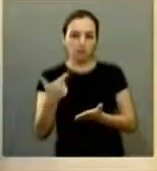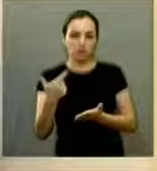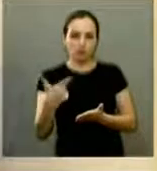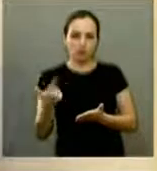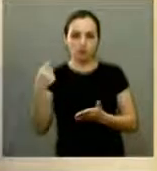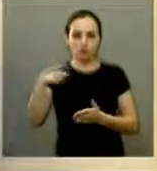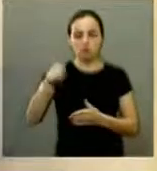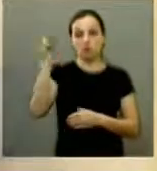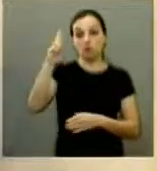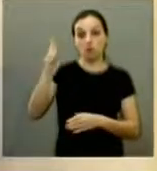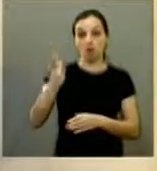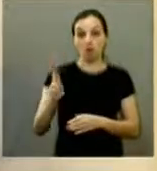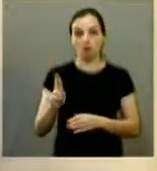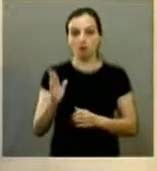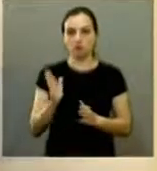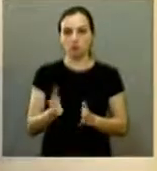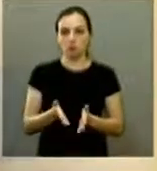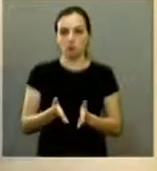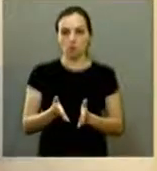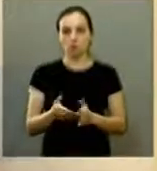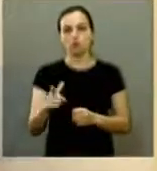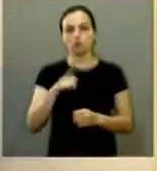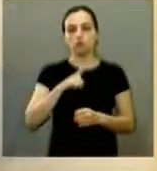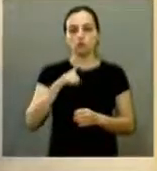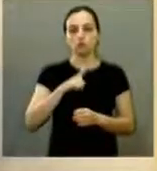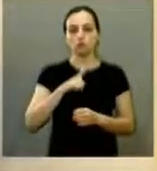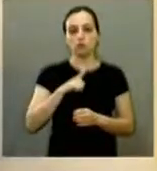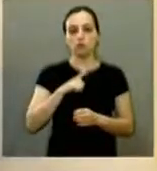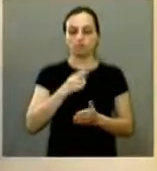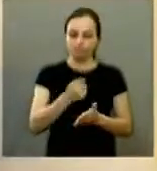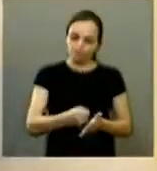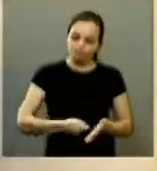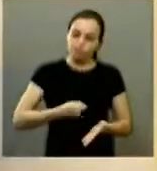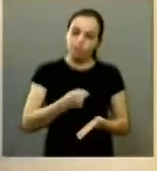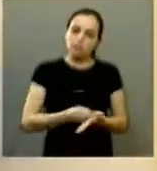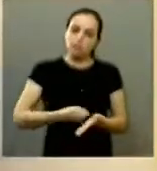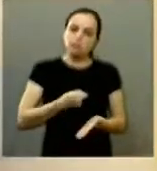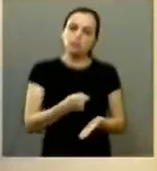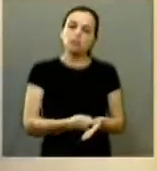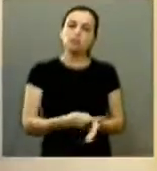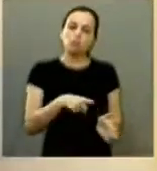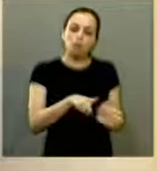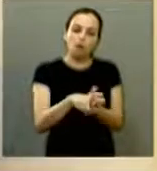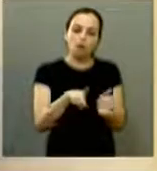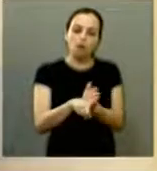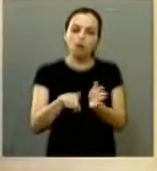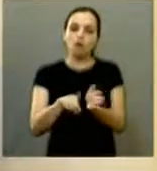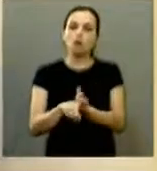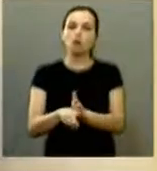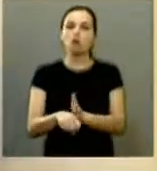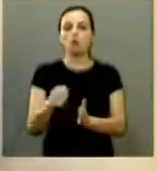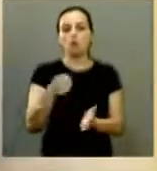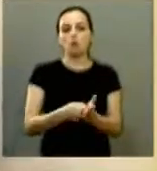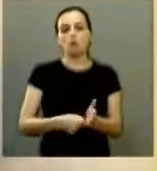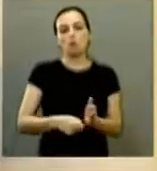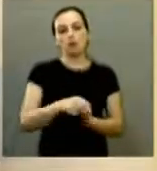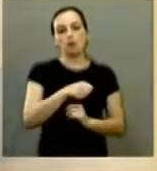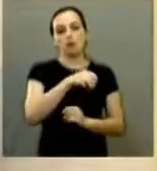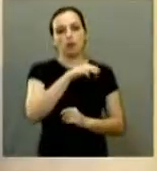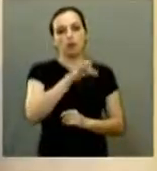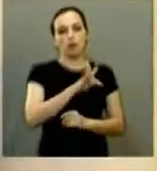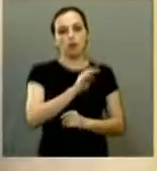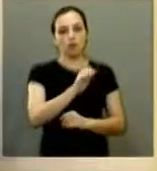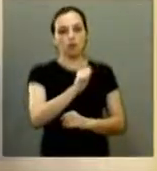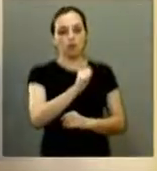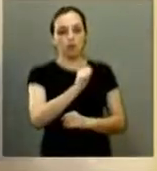eu tenho tido um certo empenho no que se refere a fiscalizar o cumprimento de um TAC que foi firmado entre